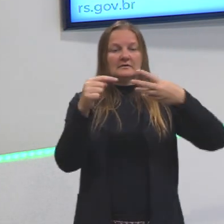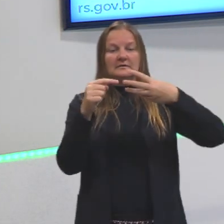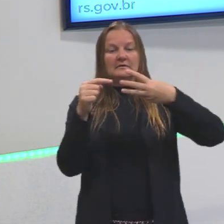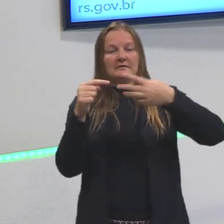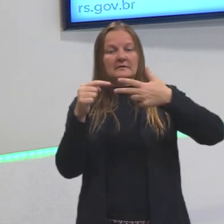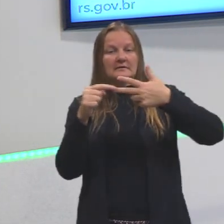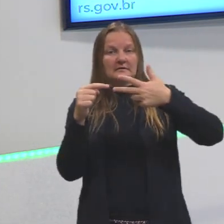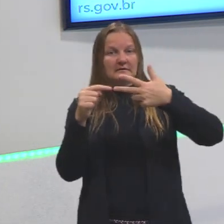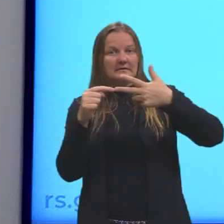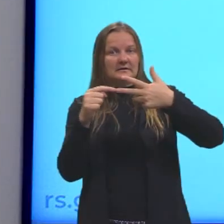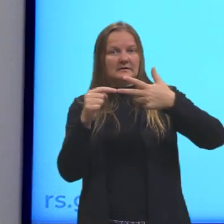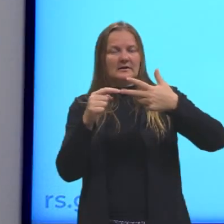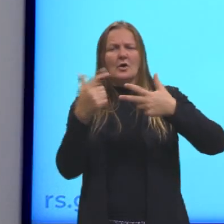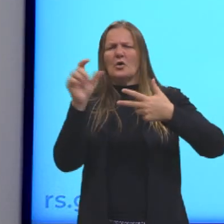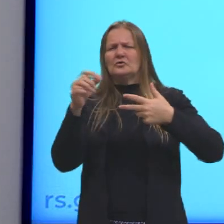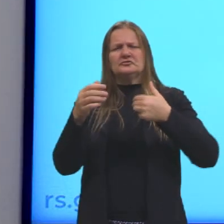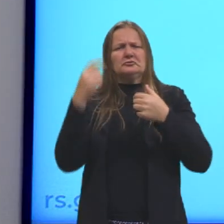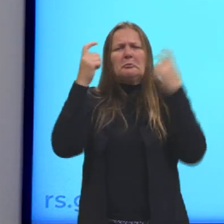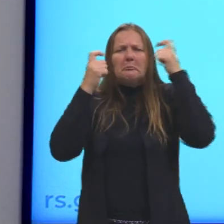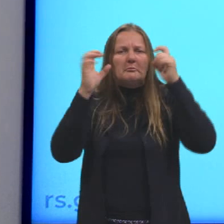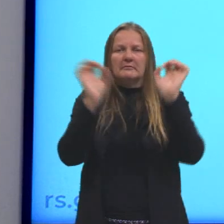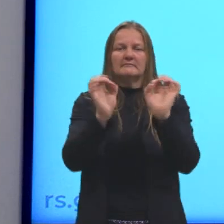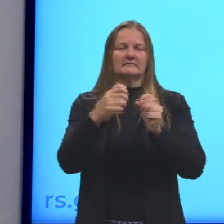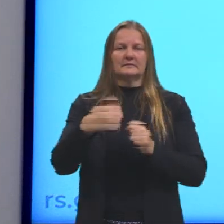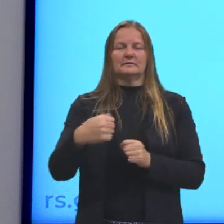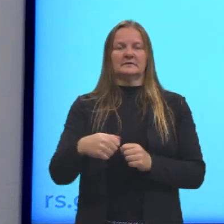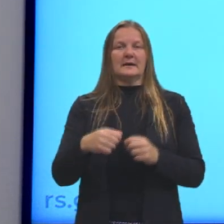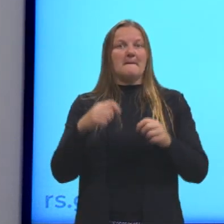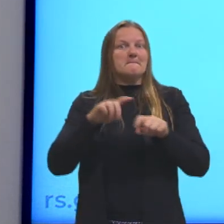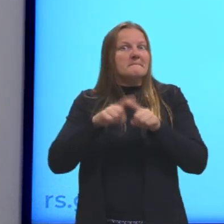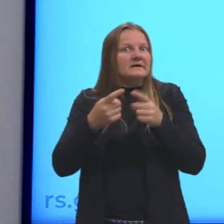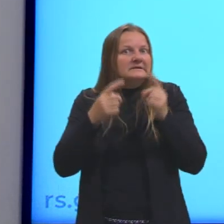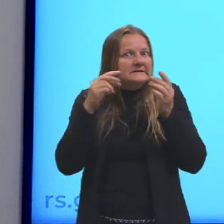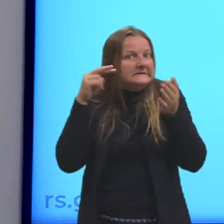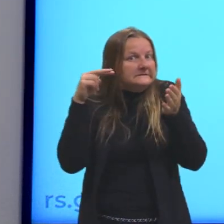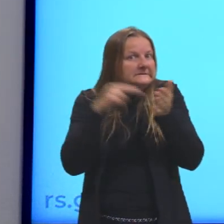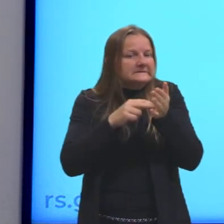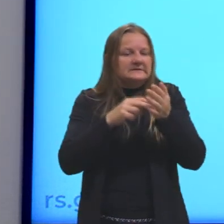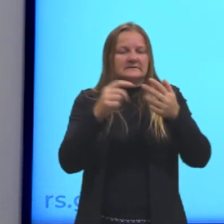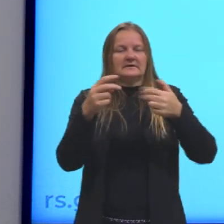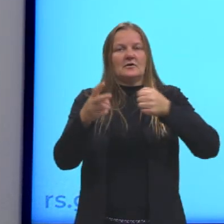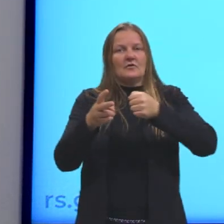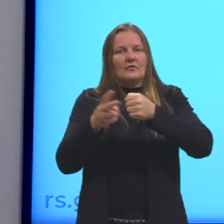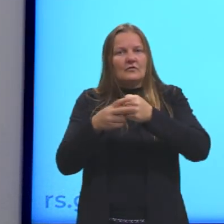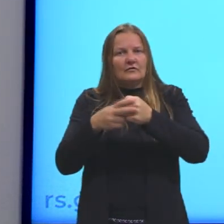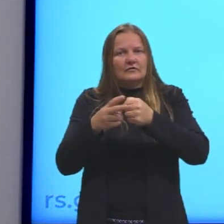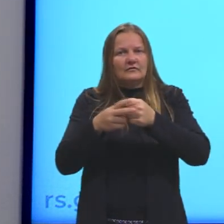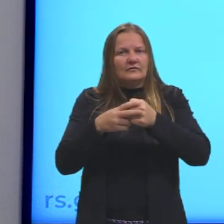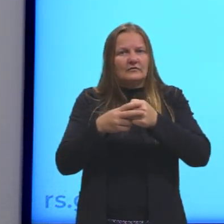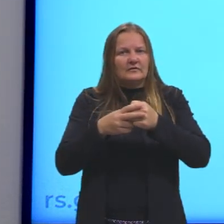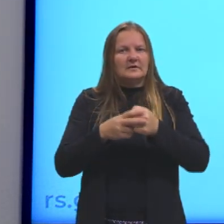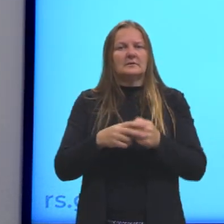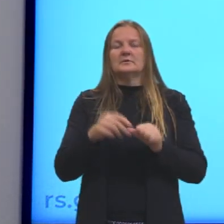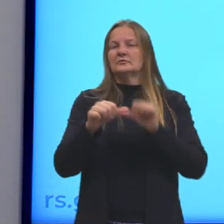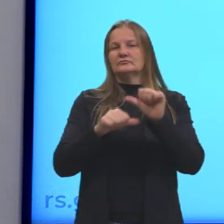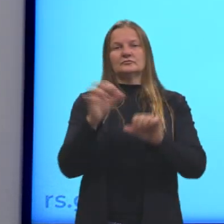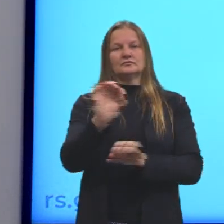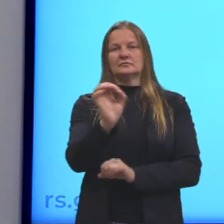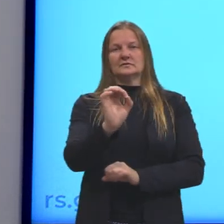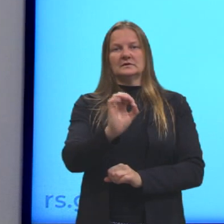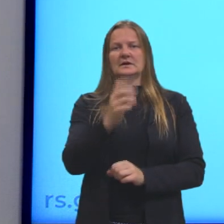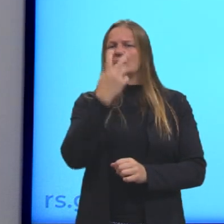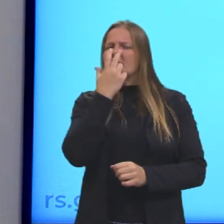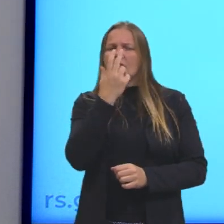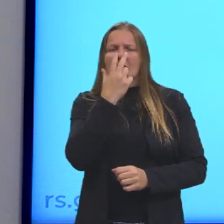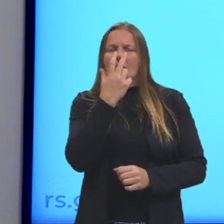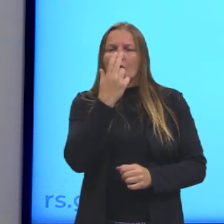pessoas, eu não preciso me preocupar. Eu apenas pego o verbo, ó, eu digo aqui, o verbo não muda. Então, quer dizer,